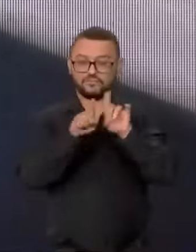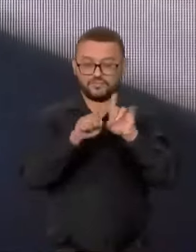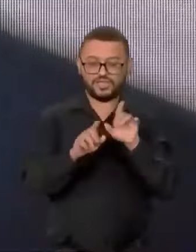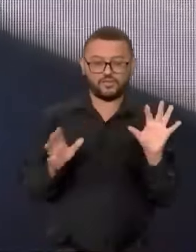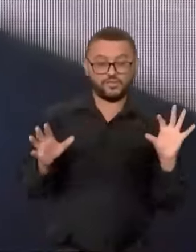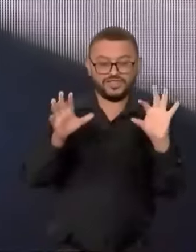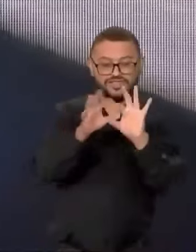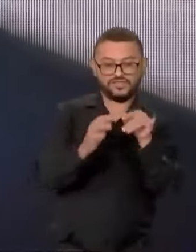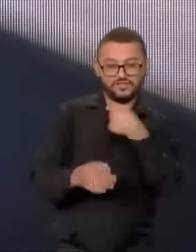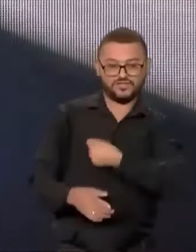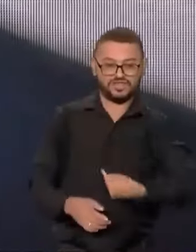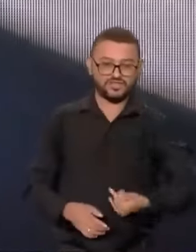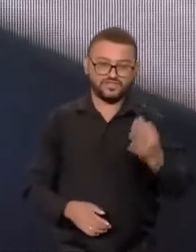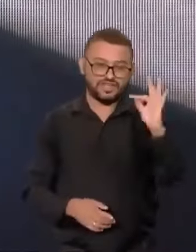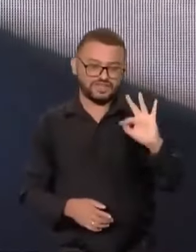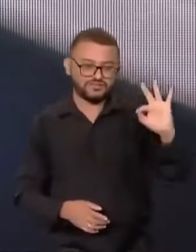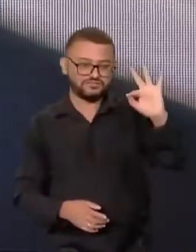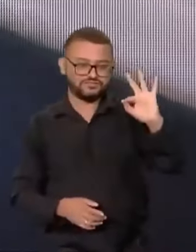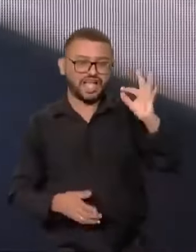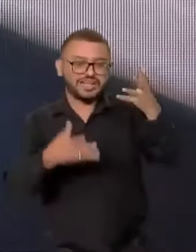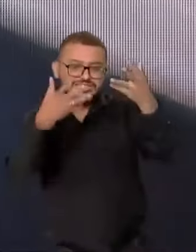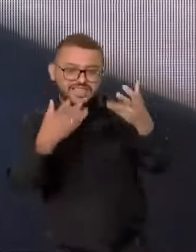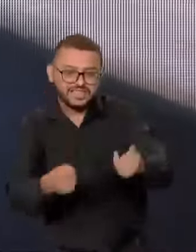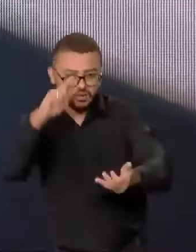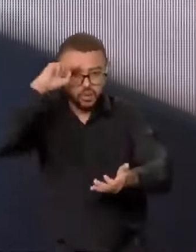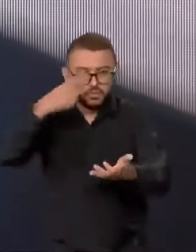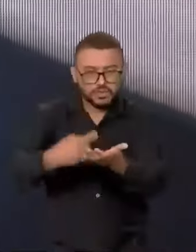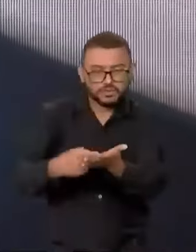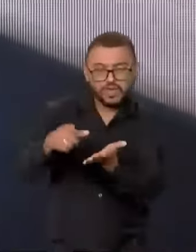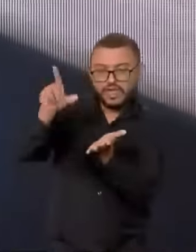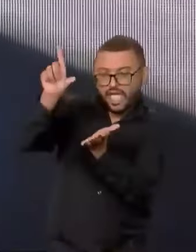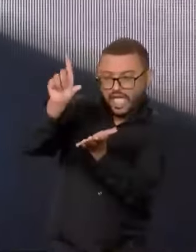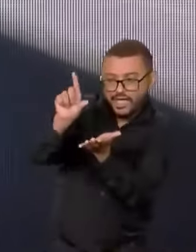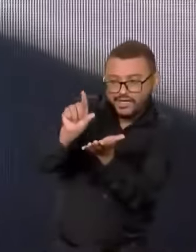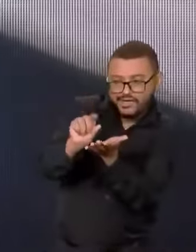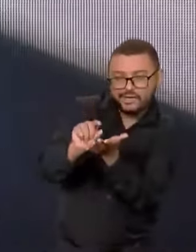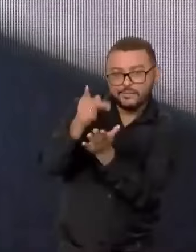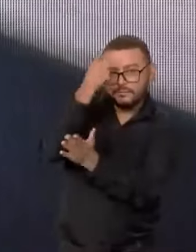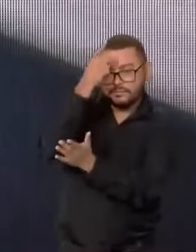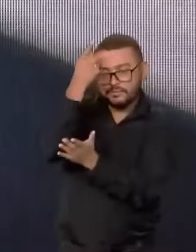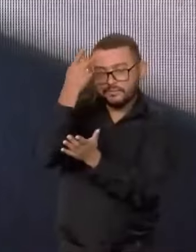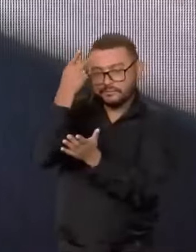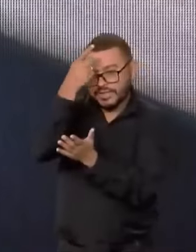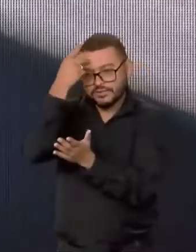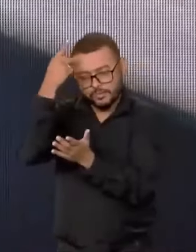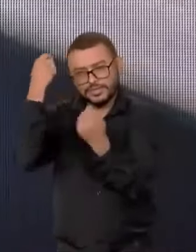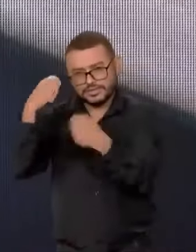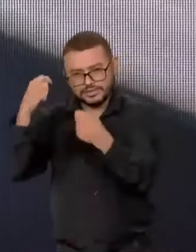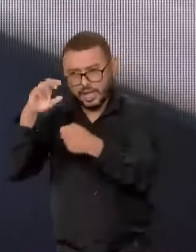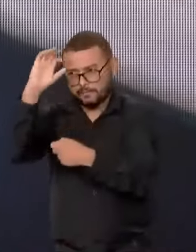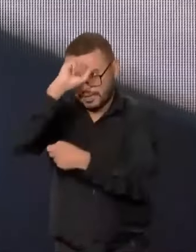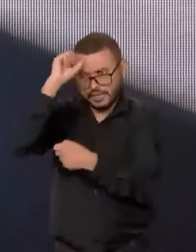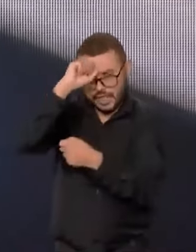federal, assumiram o compromisso de diminuir o índice de alfabetização. Então,